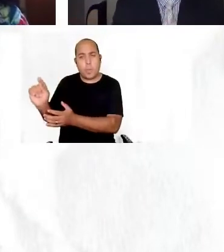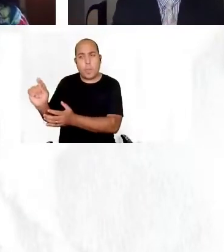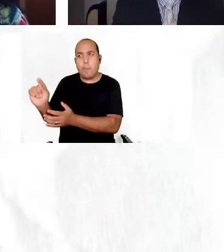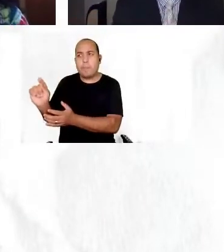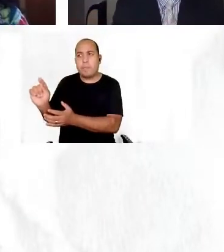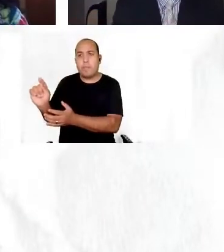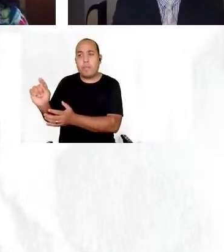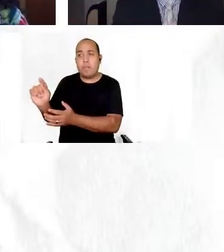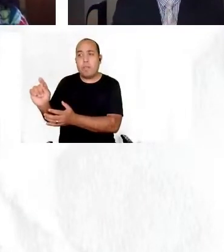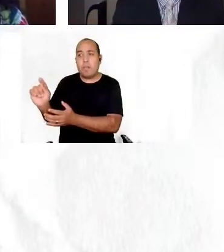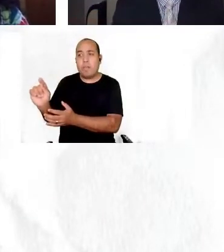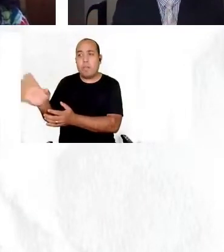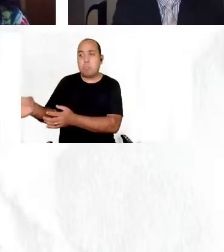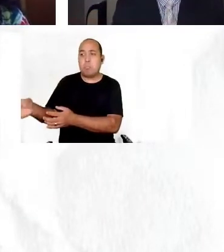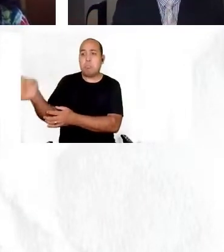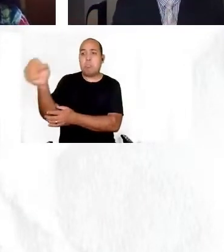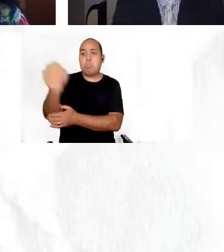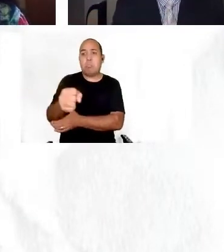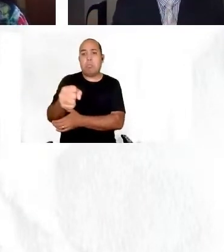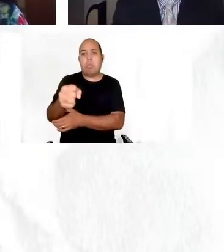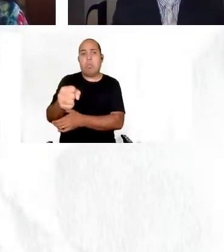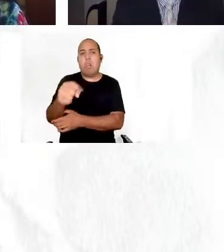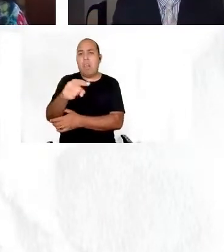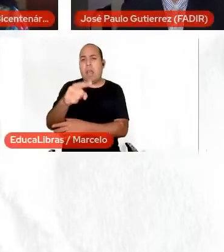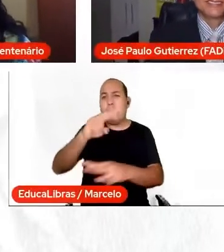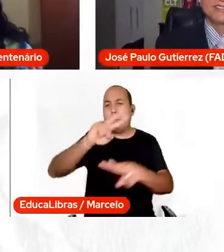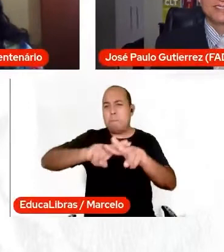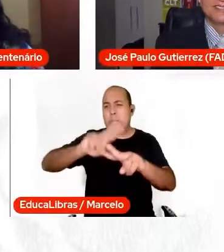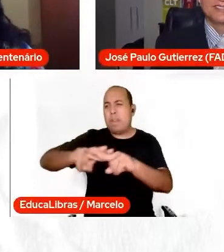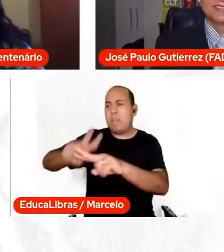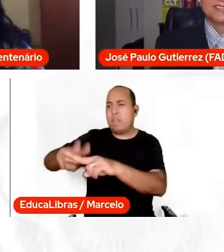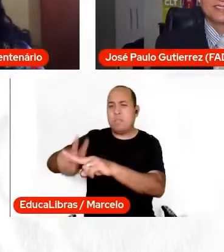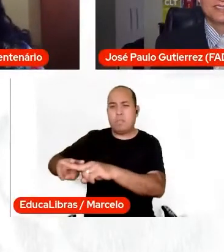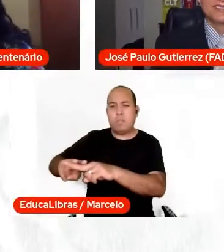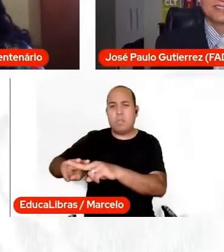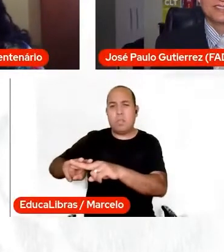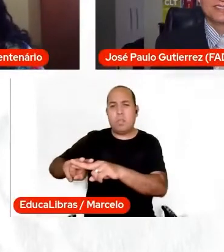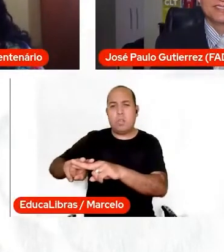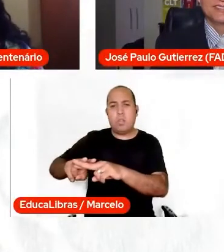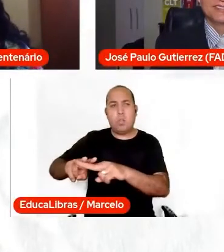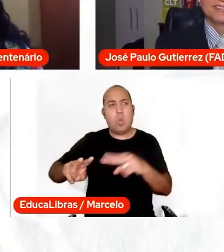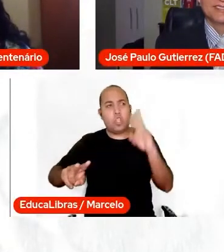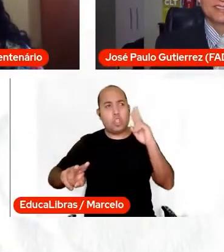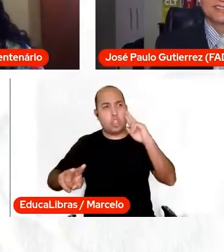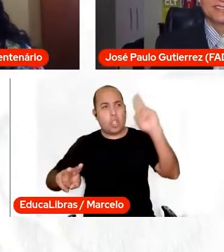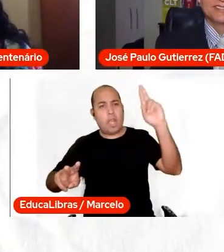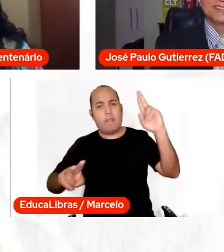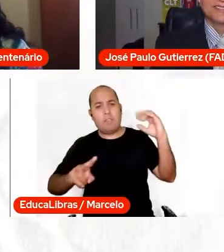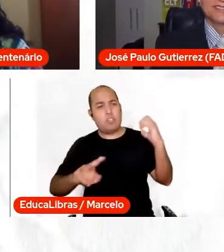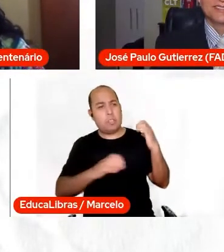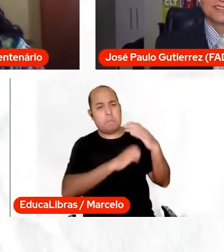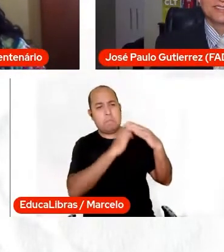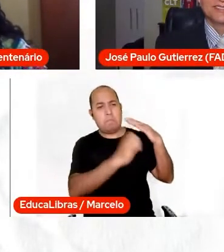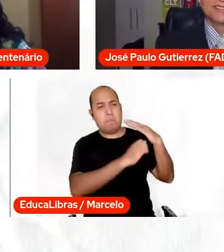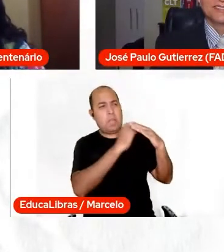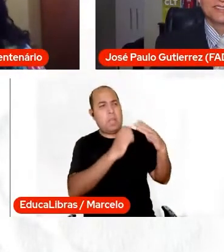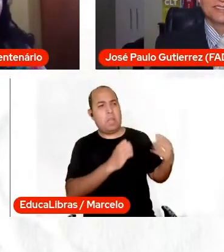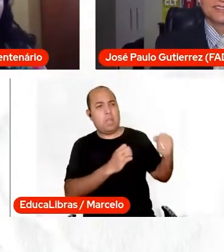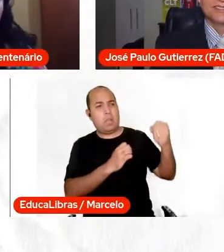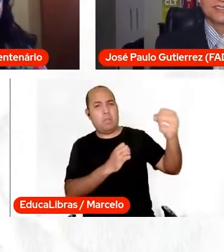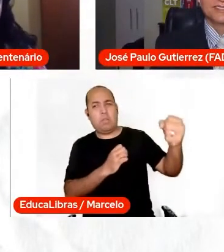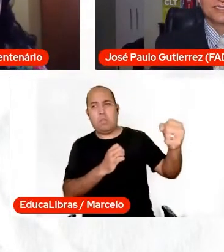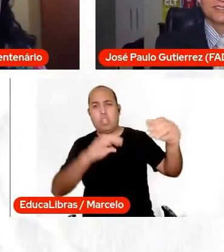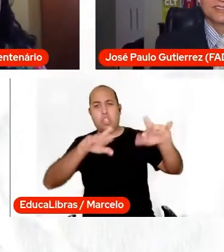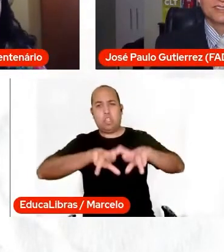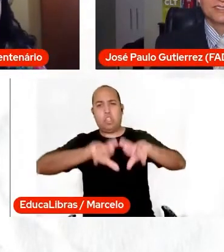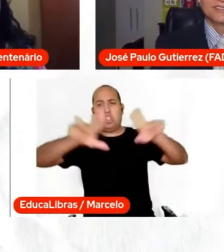apareçam muito mais dentro das prisões do que chefiando grandes empresas, não é possível